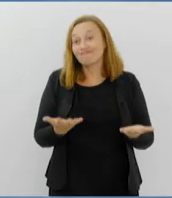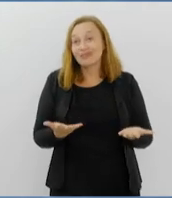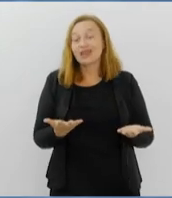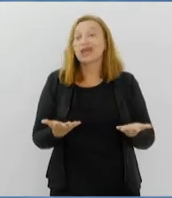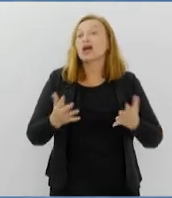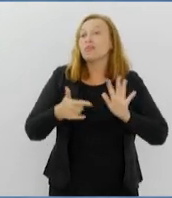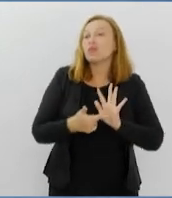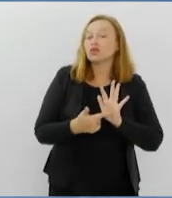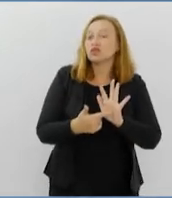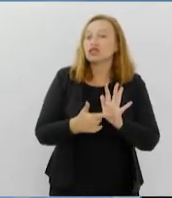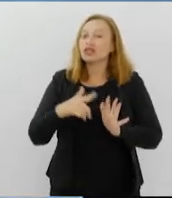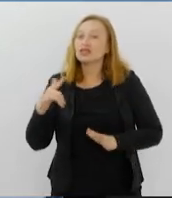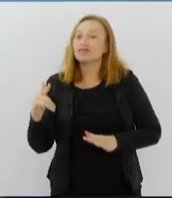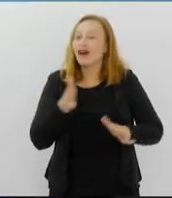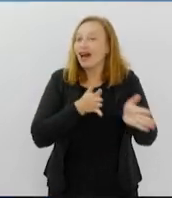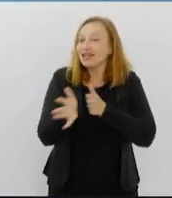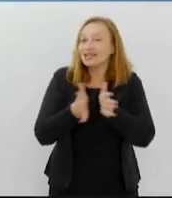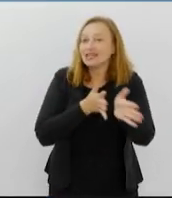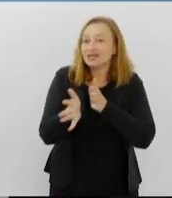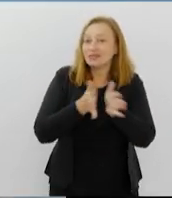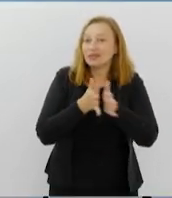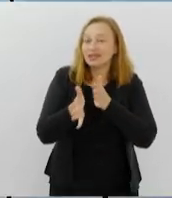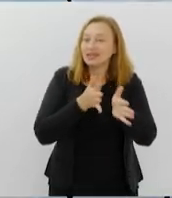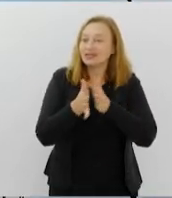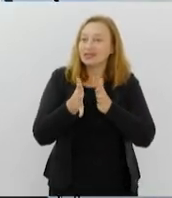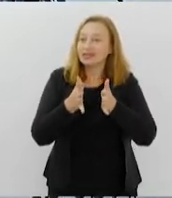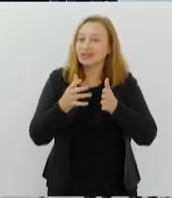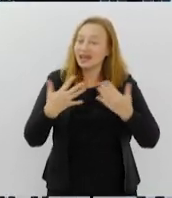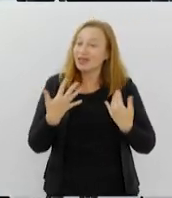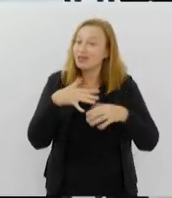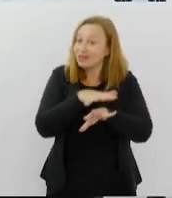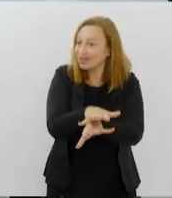promovendo acessibilidade e inclusão.